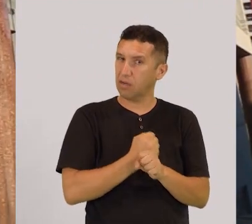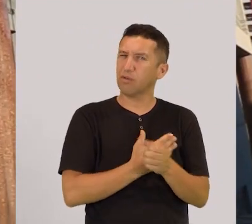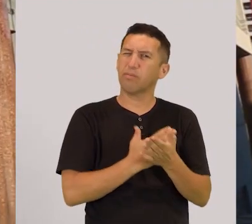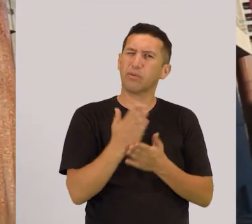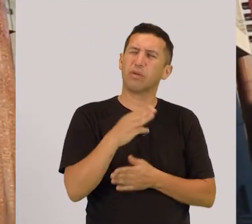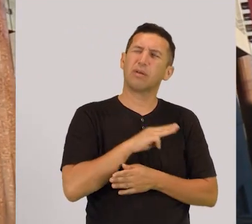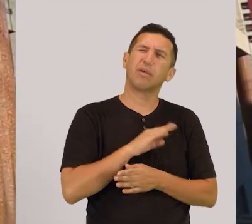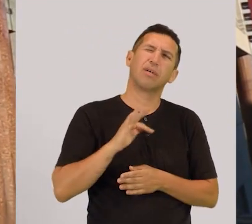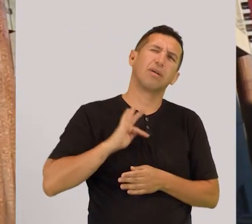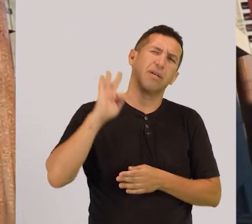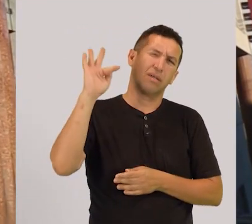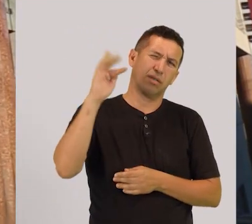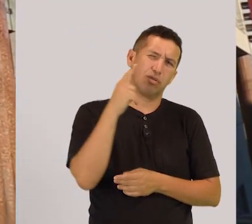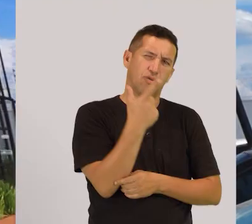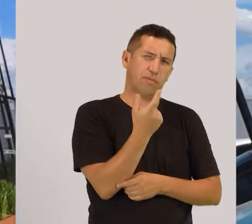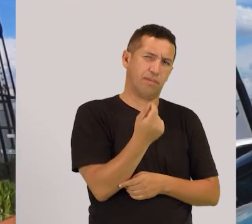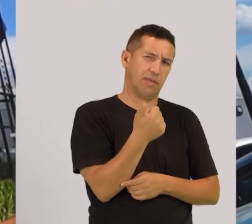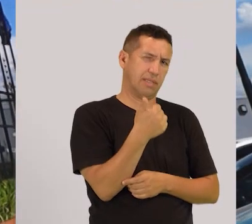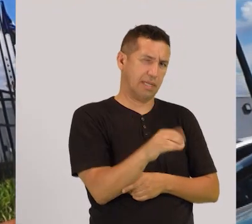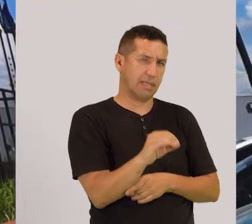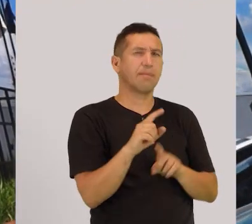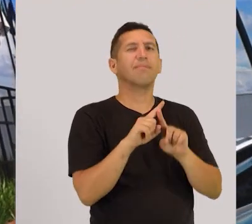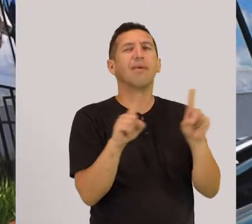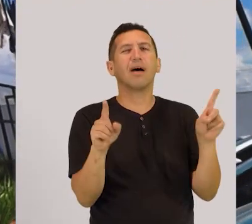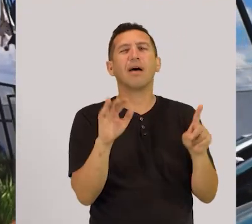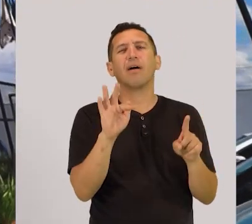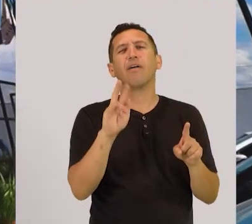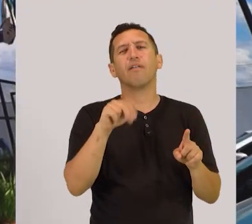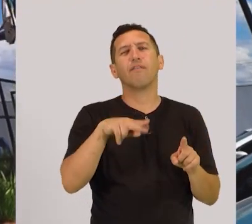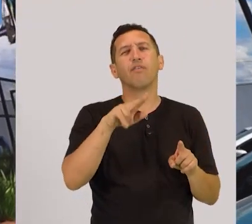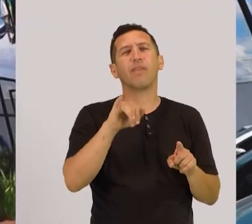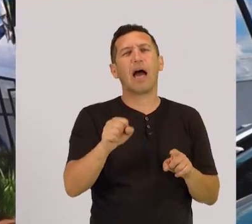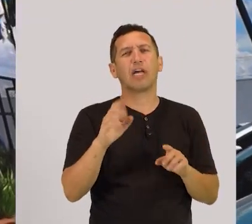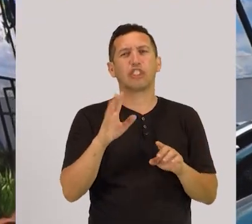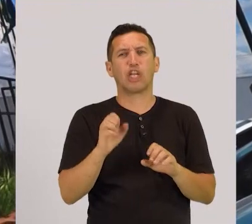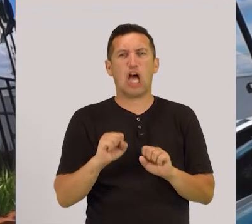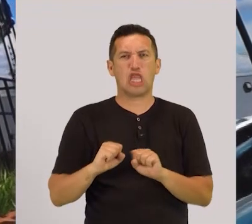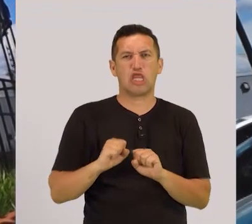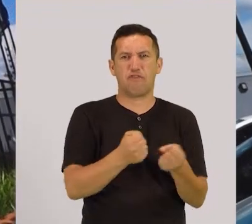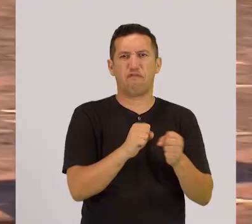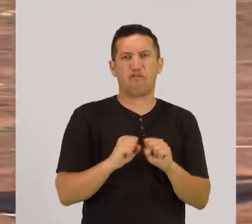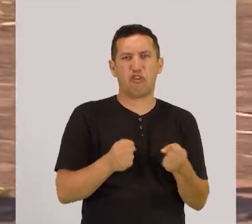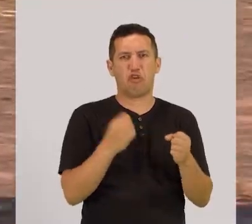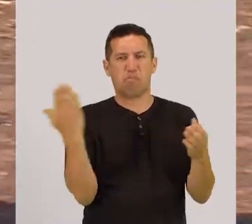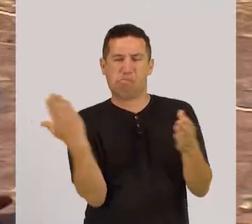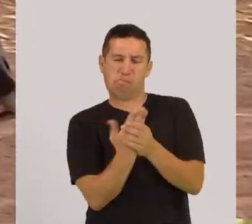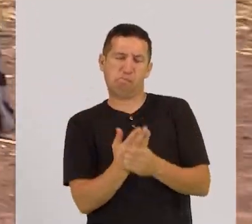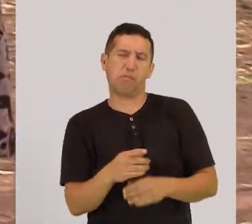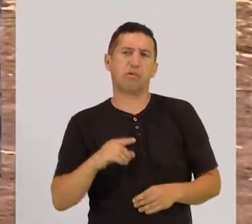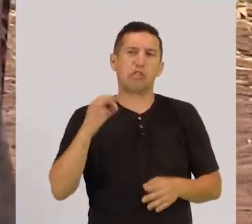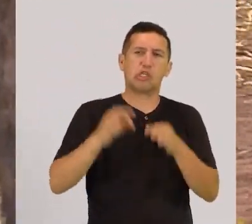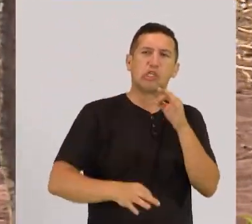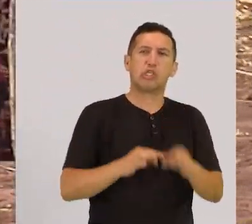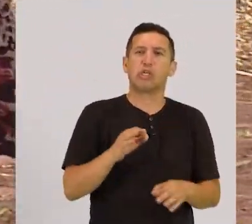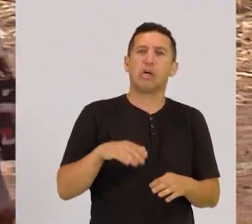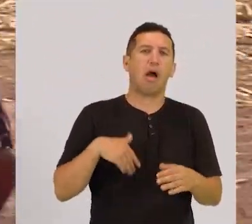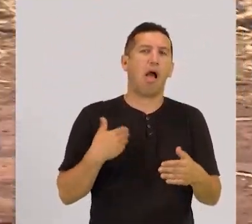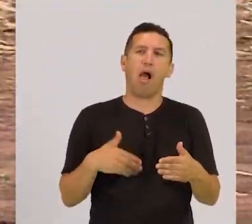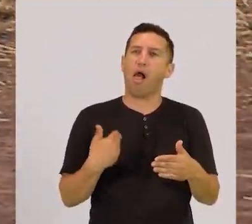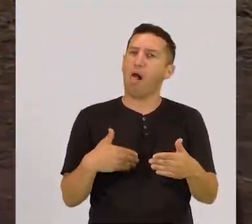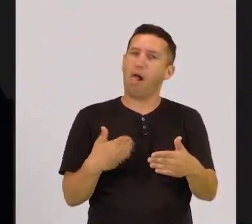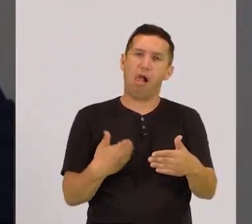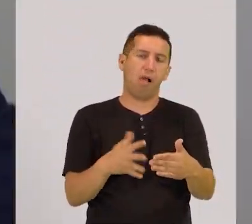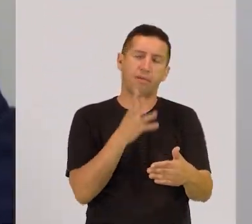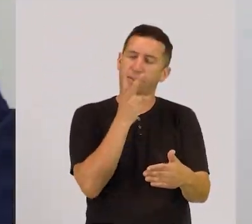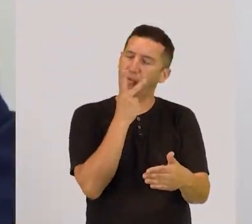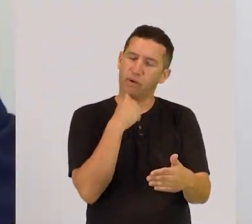Foi iniciado pelo MPF em 2010, mas a FUNAI entrou com vários recursos e o julgamento final vem se arrastando.